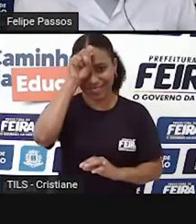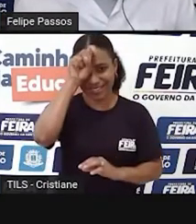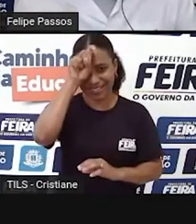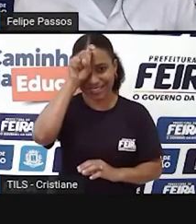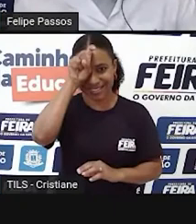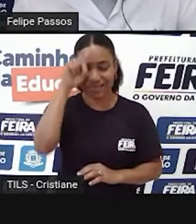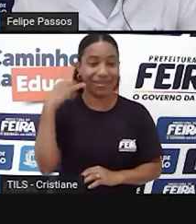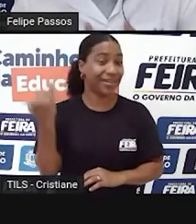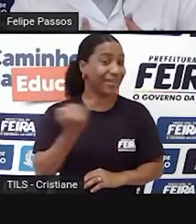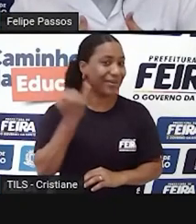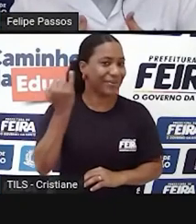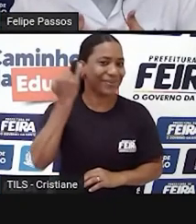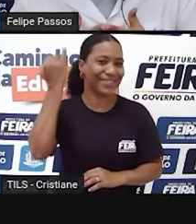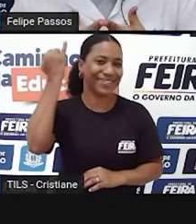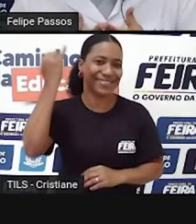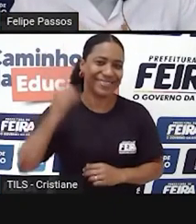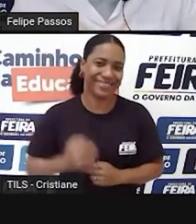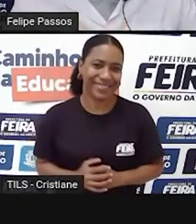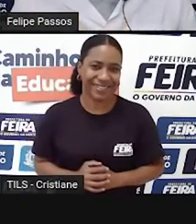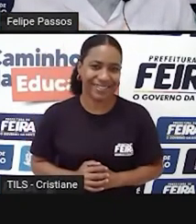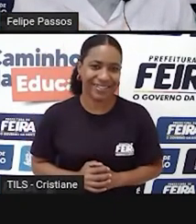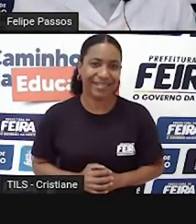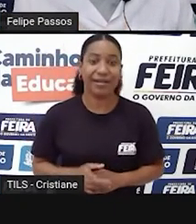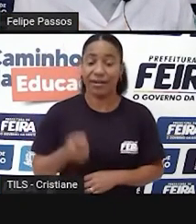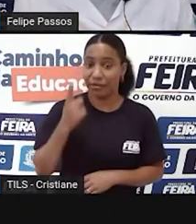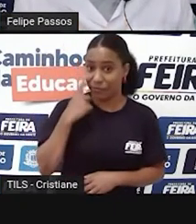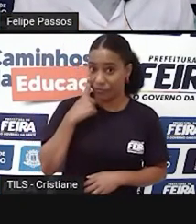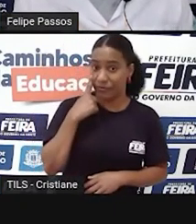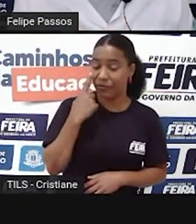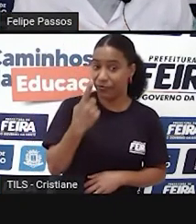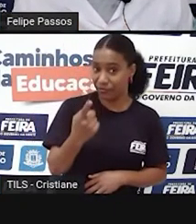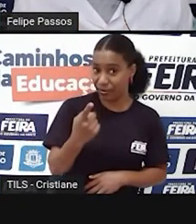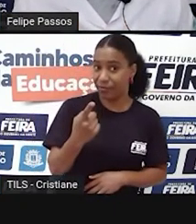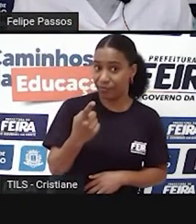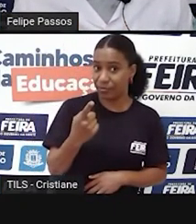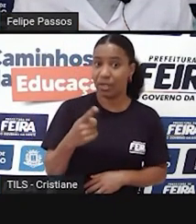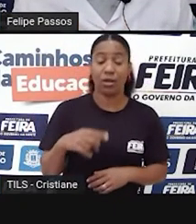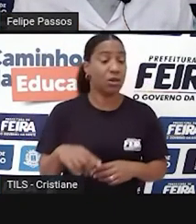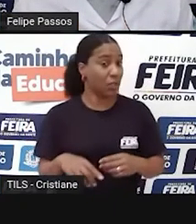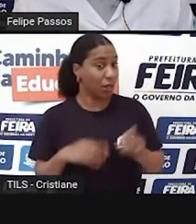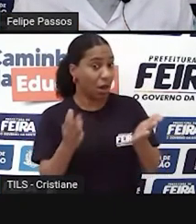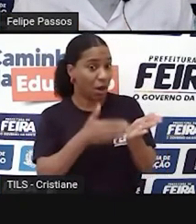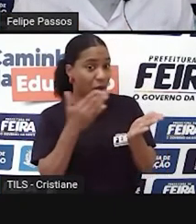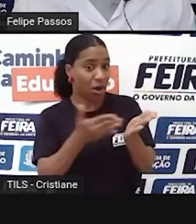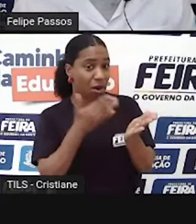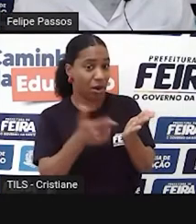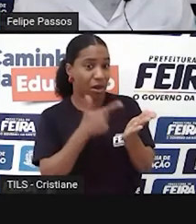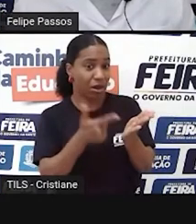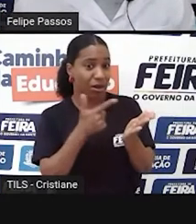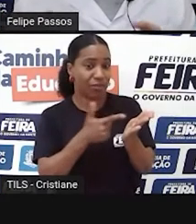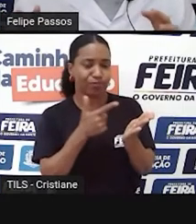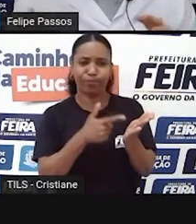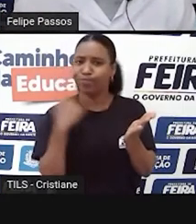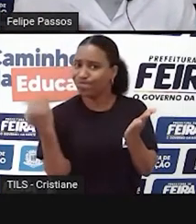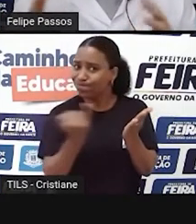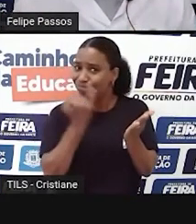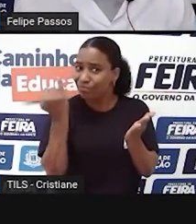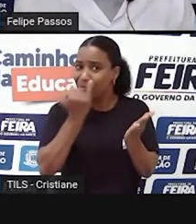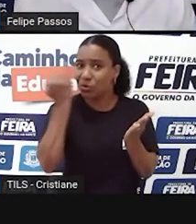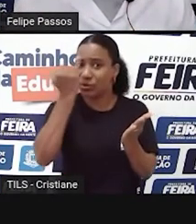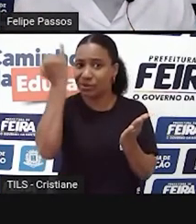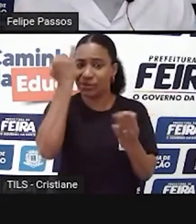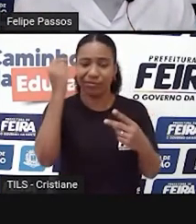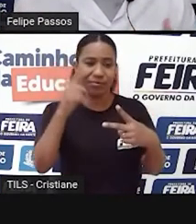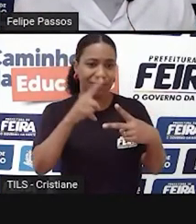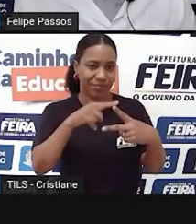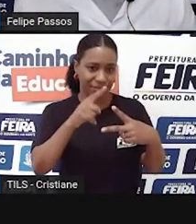escrita, eu trouxe aqui dois exemplos de dois livros muito importantes para a história da humanidade. Um dos que é